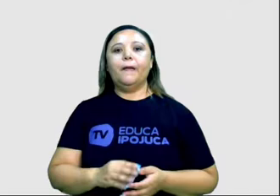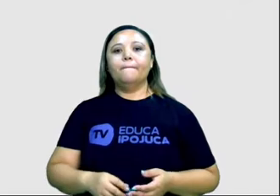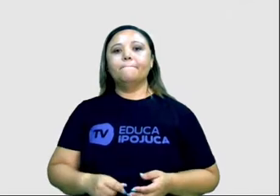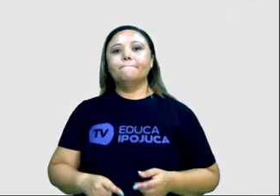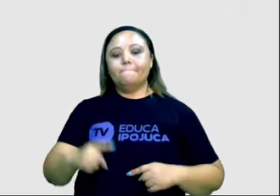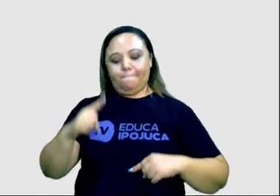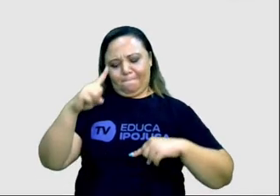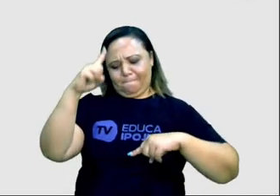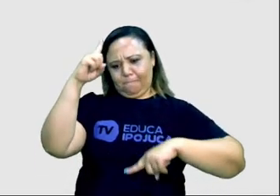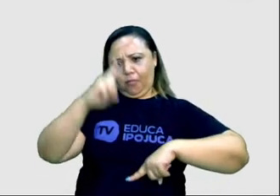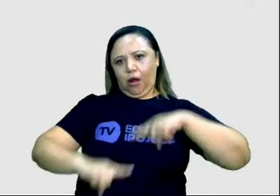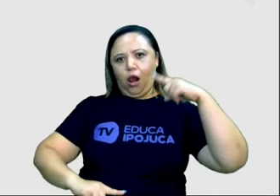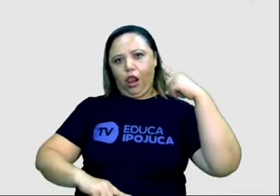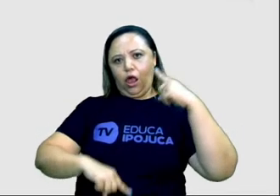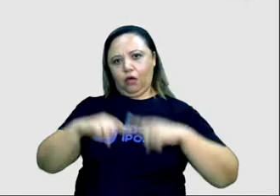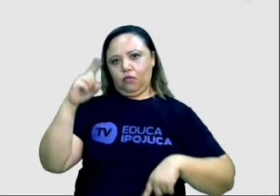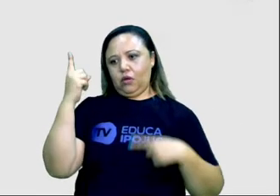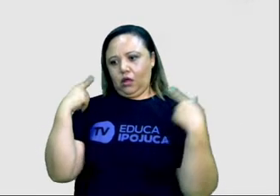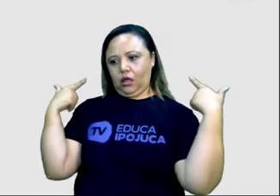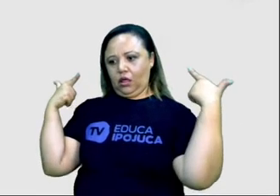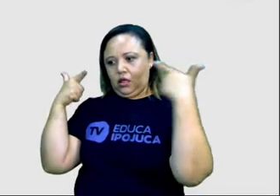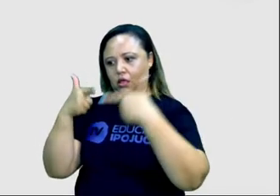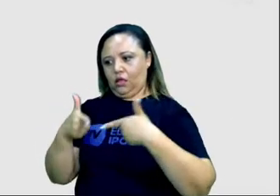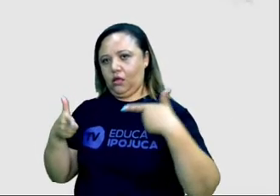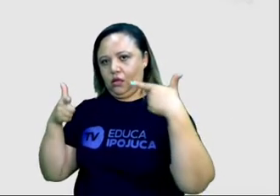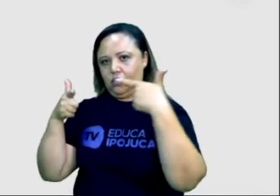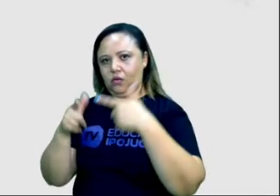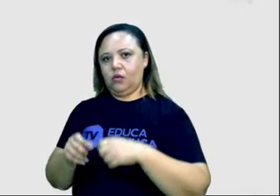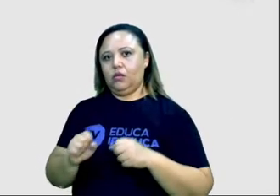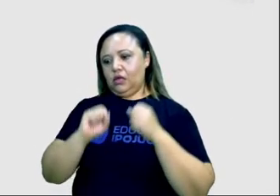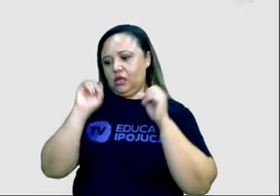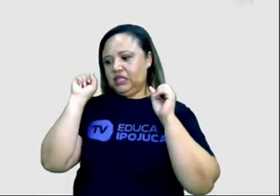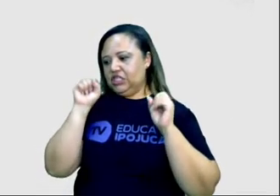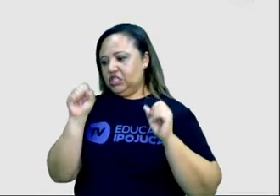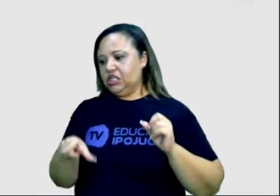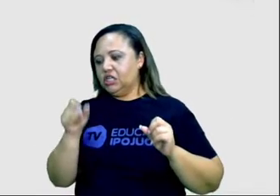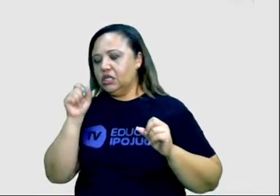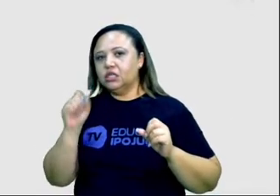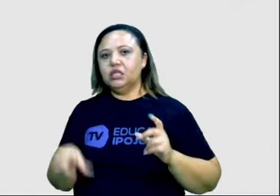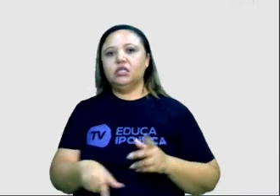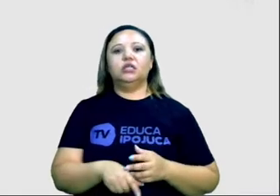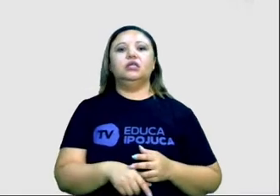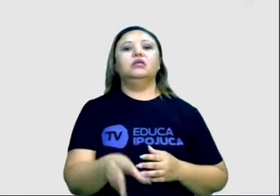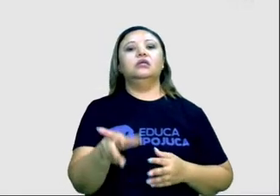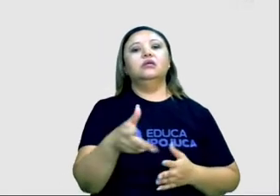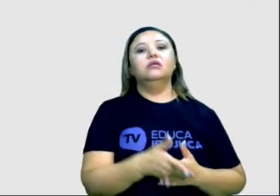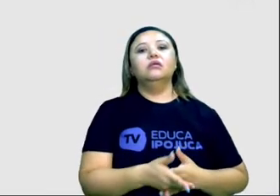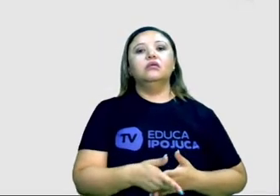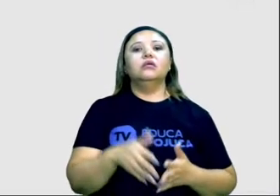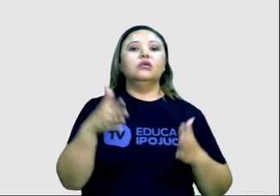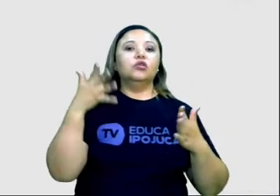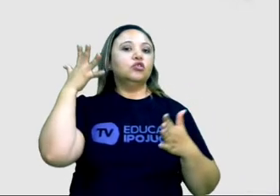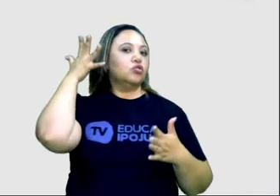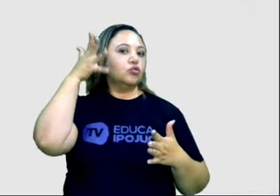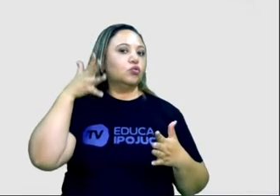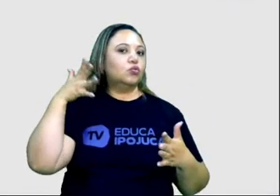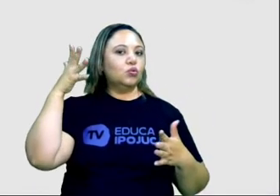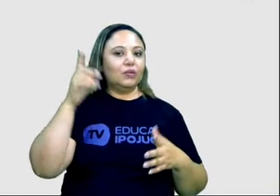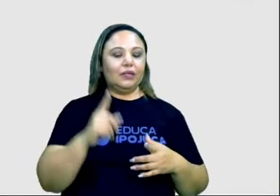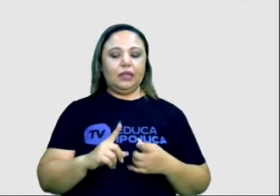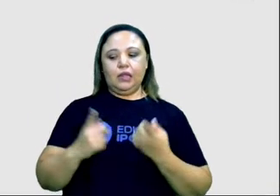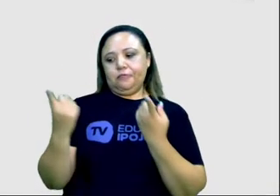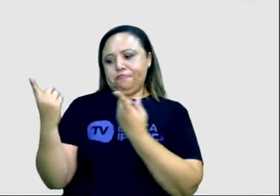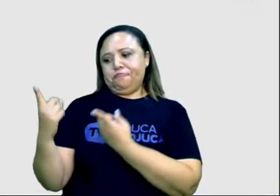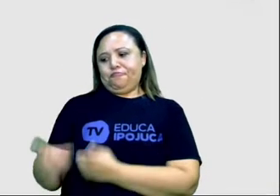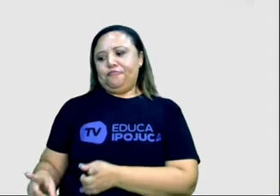palavras de respeito, xingamentos, ataque pessoal. É aquele discurso em que o indivíduo critica